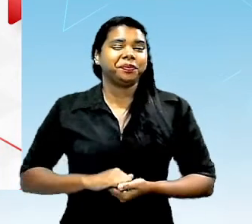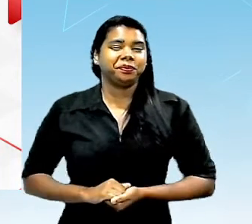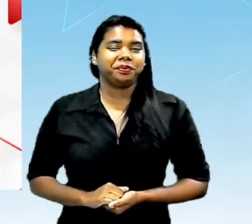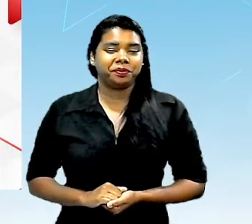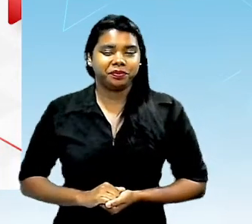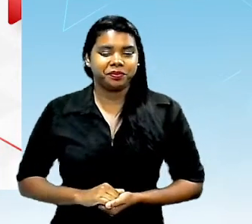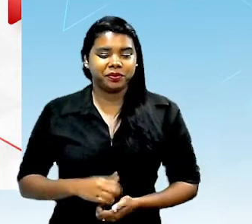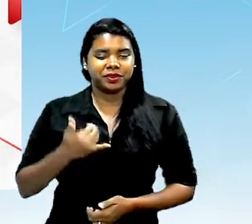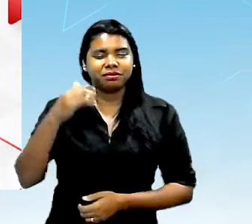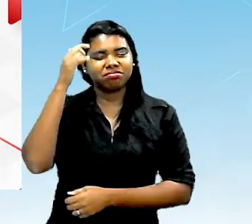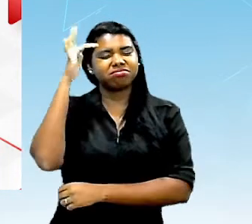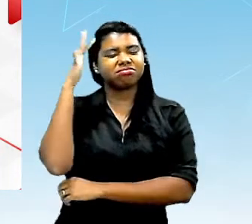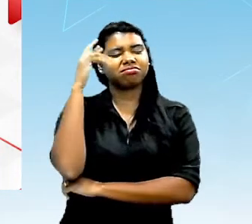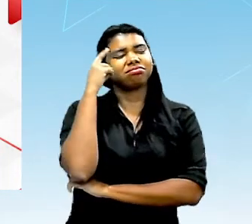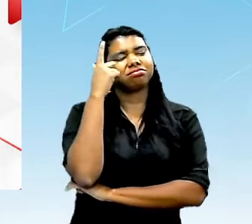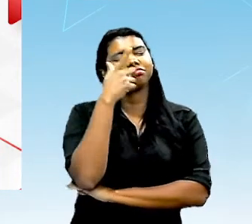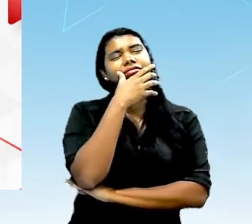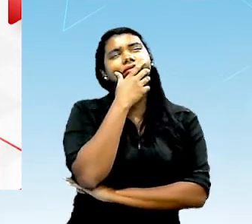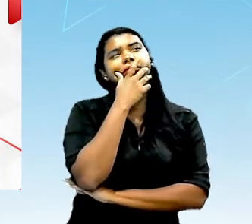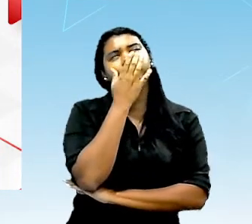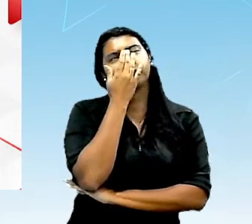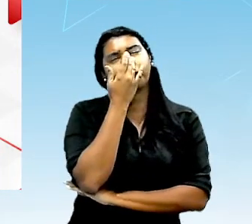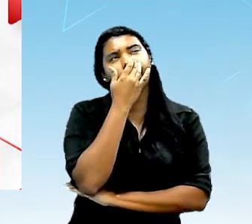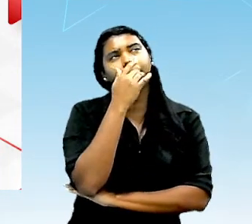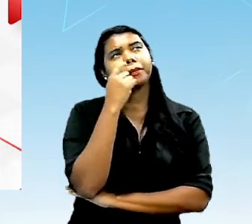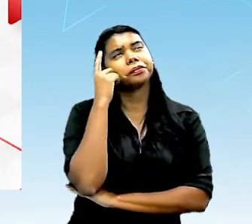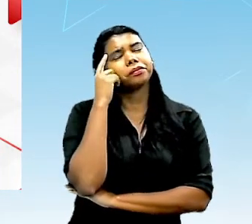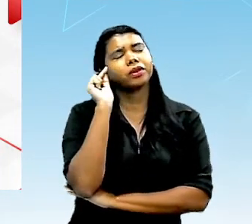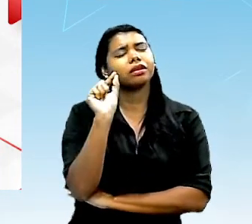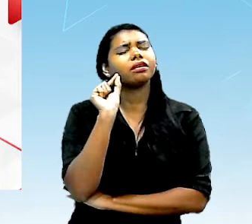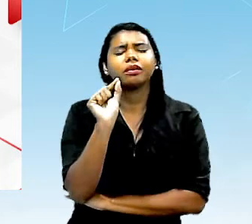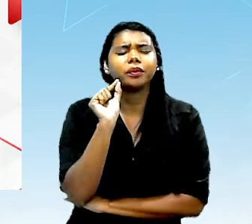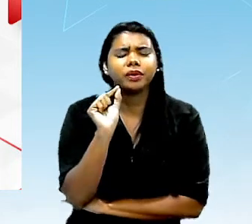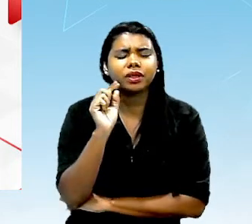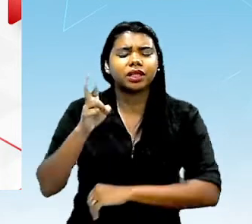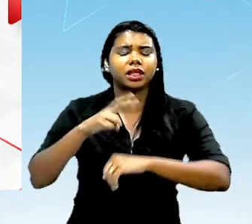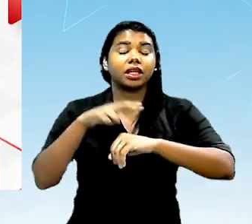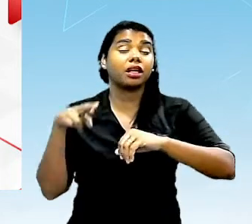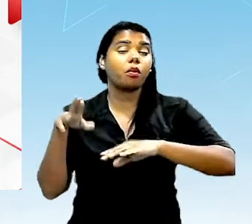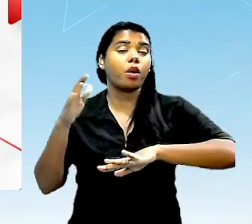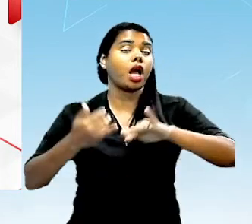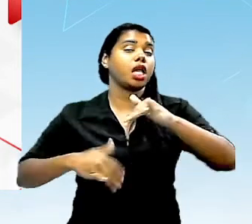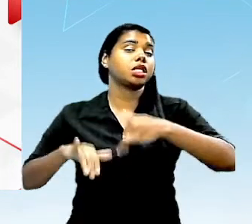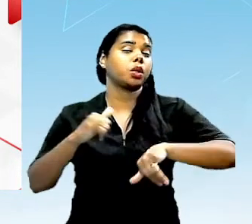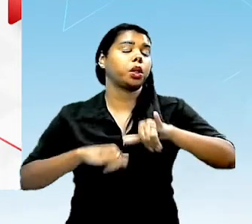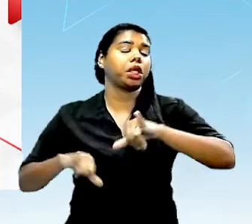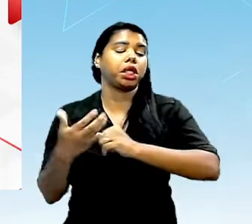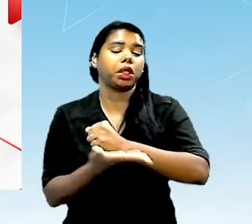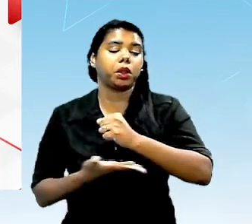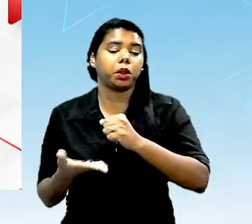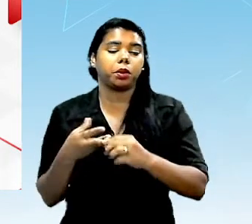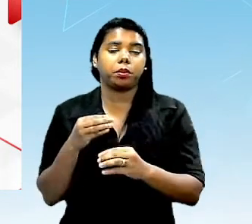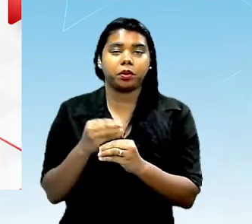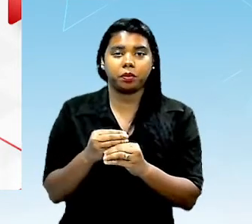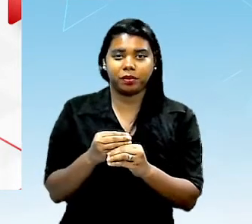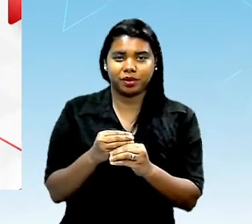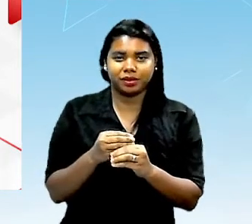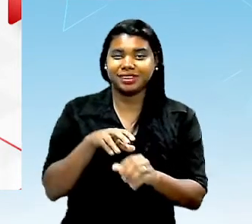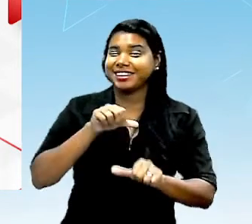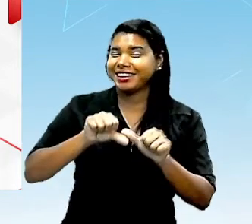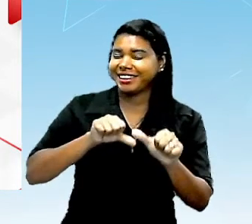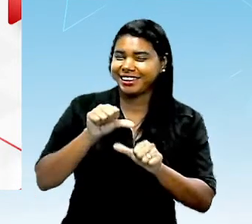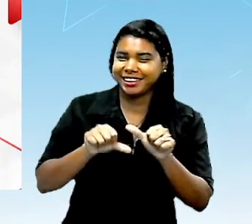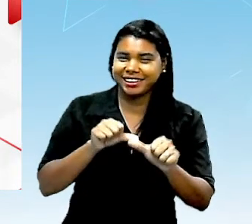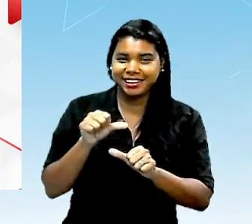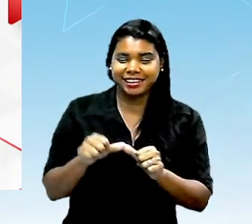vamos pensar aqui um pouquinho, tá? o que é uma reação química? reação química basicamente é quando eu modific